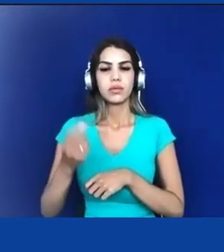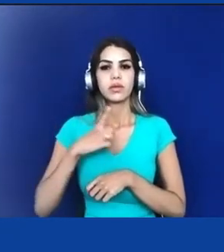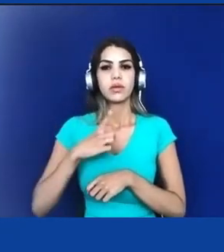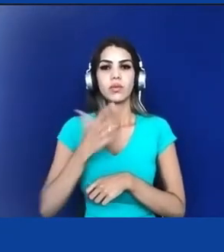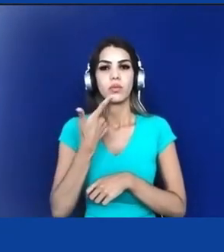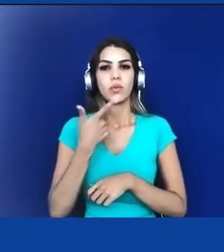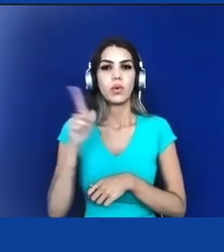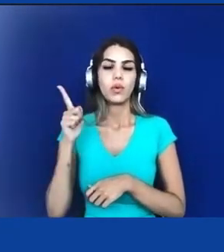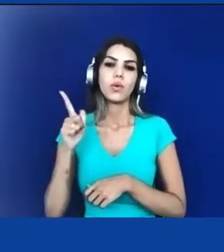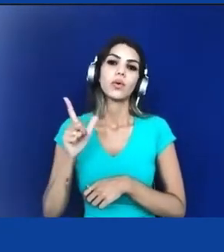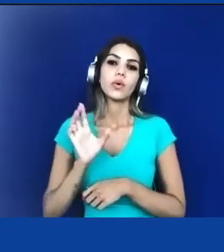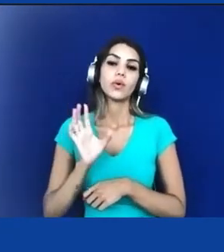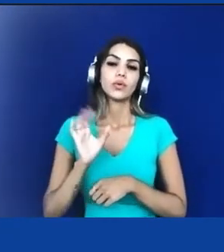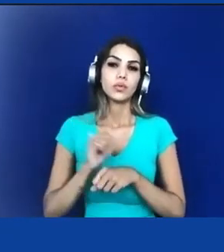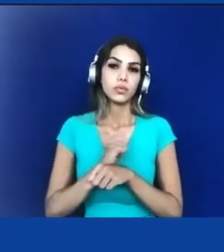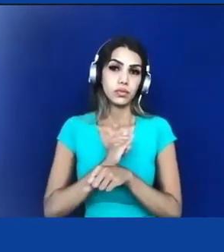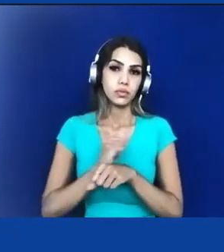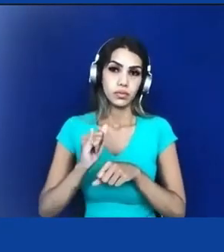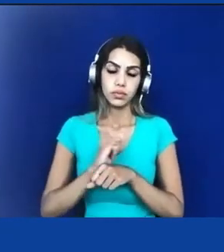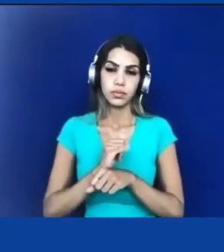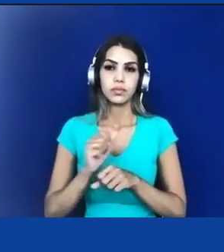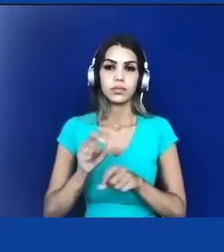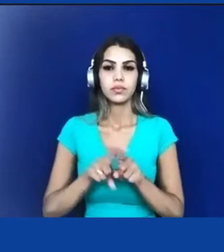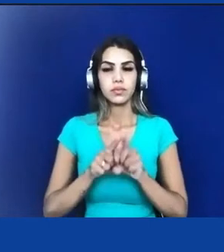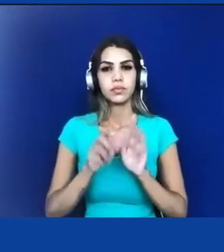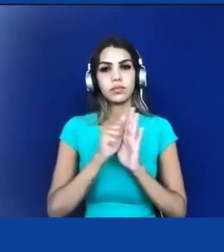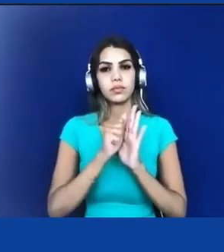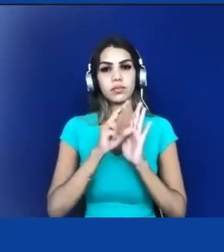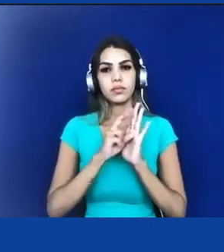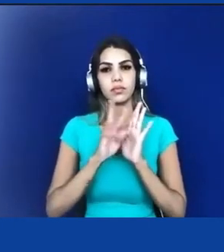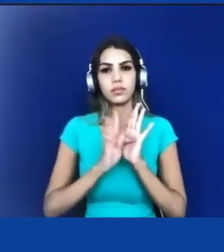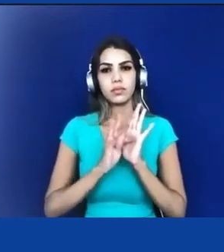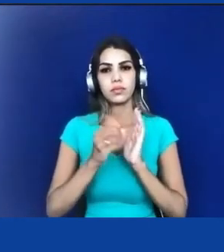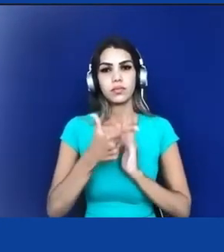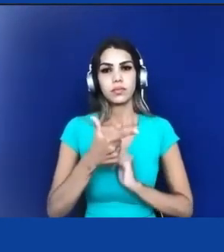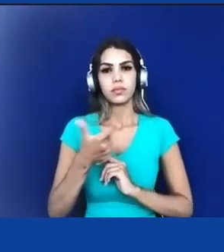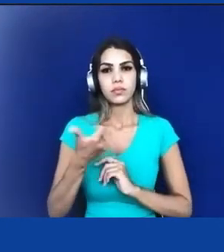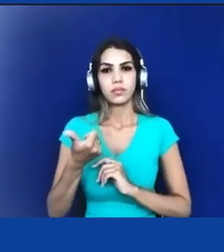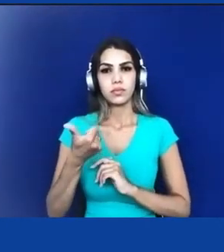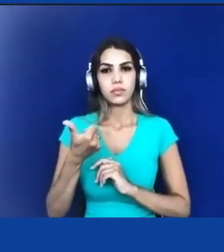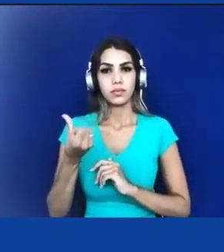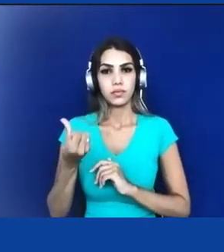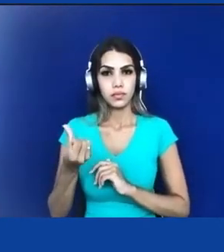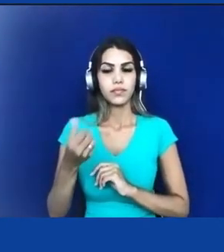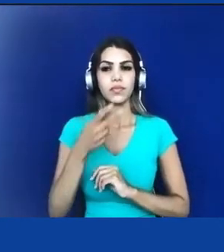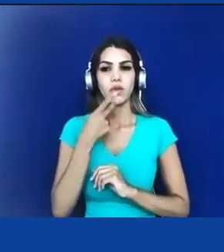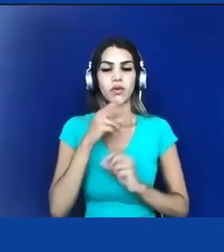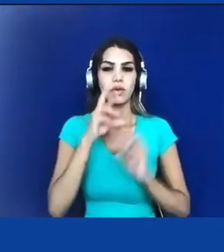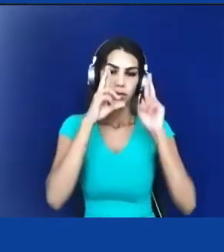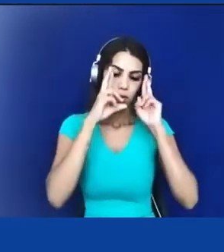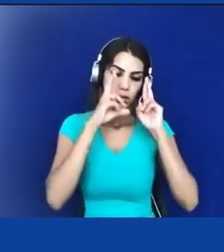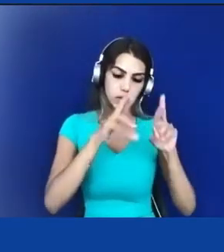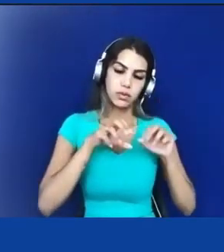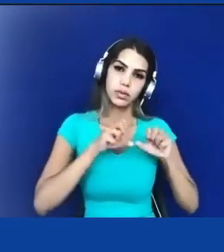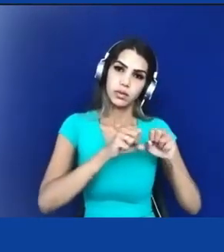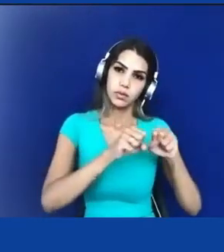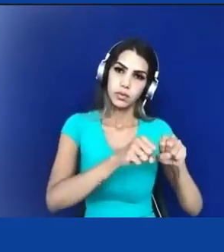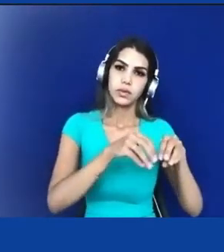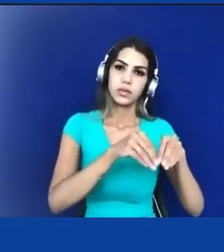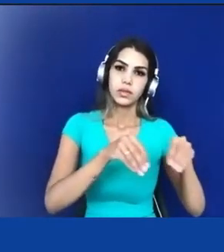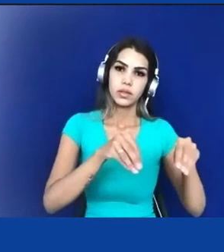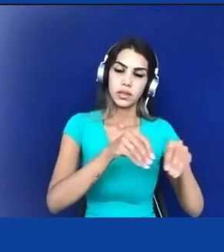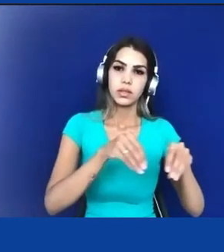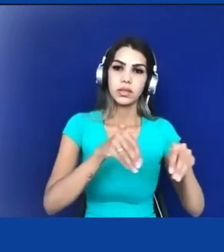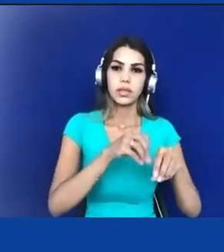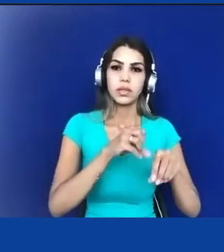a gente tem também no artigo 216 né o respeito aos selvícolas a posse das terras onde se acharem permanentemente